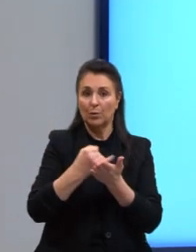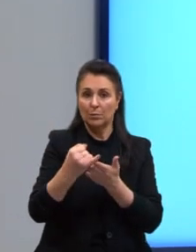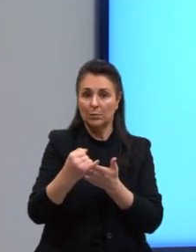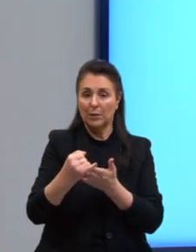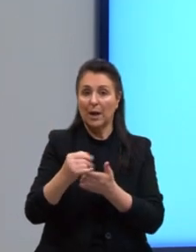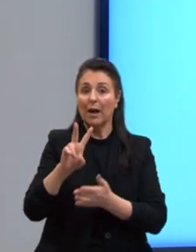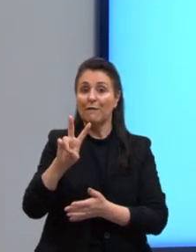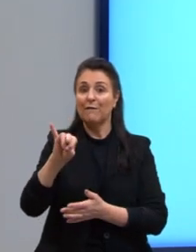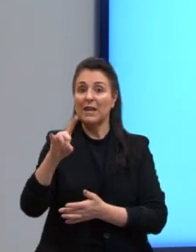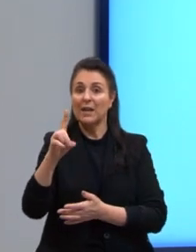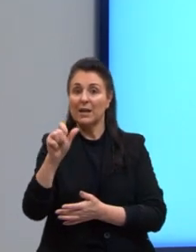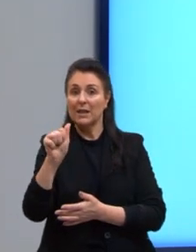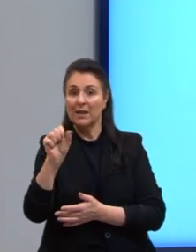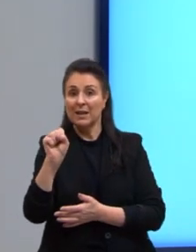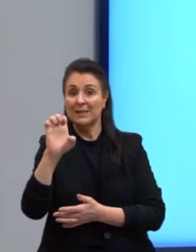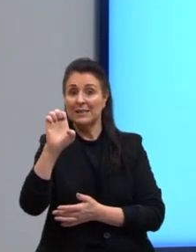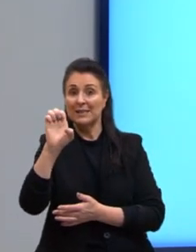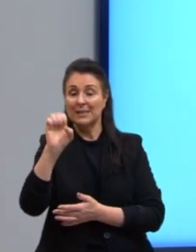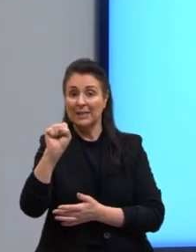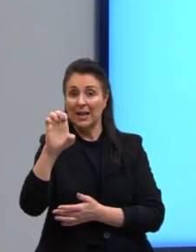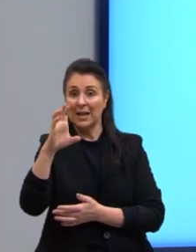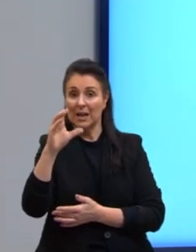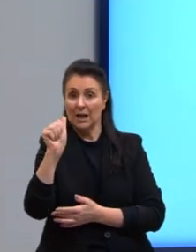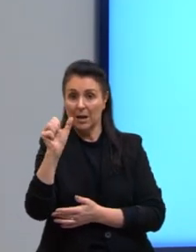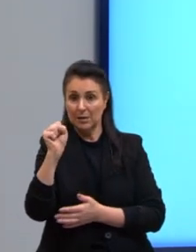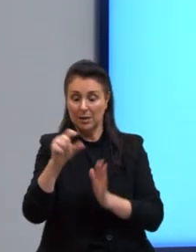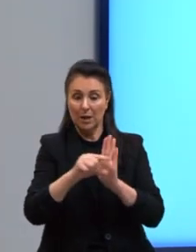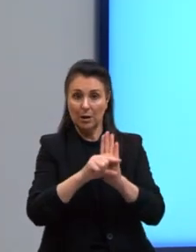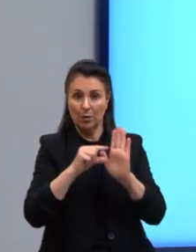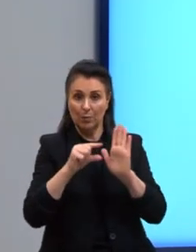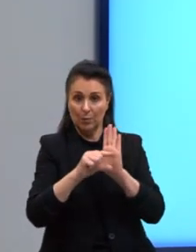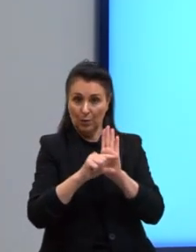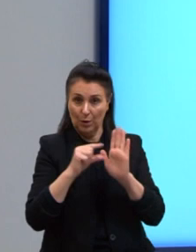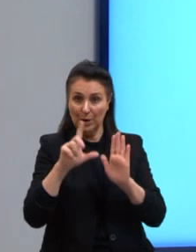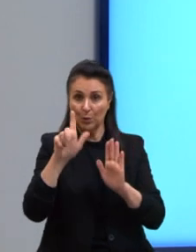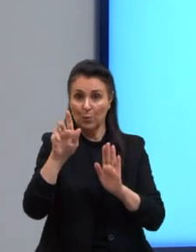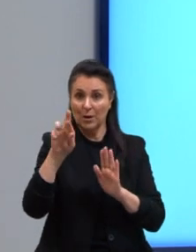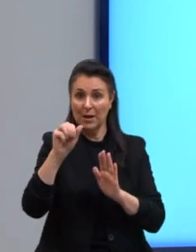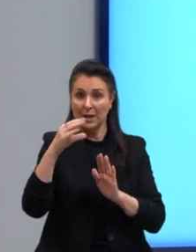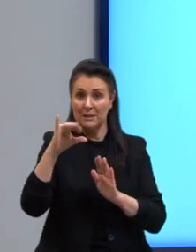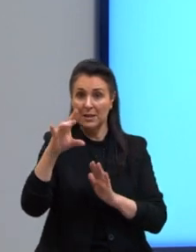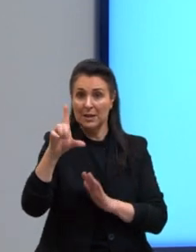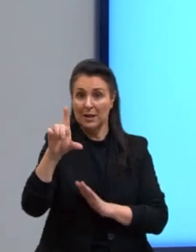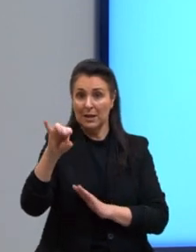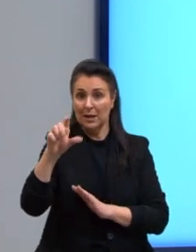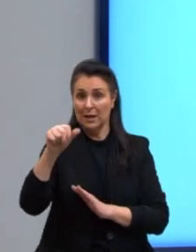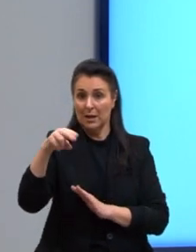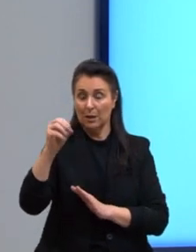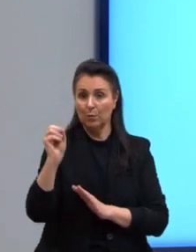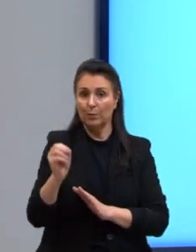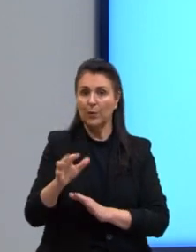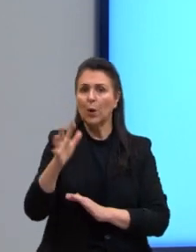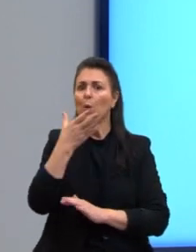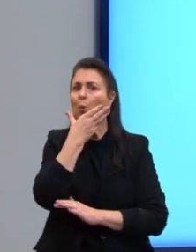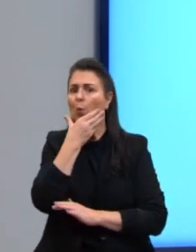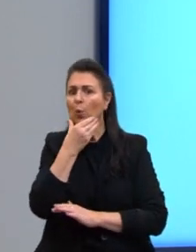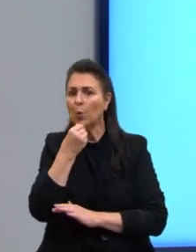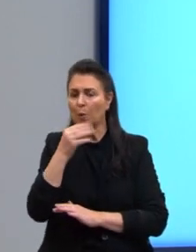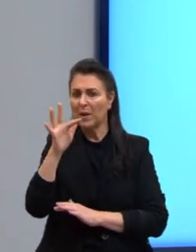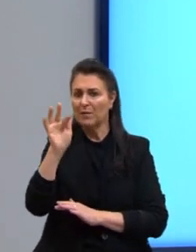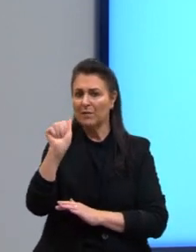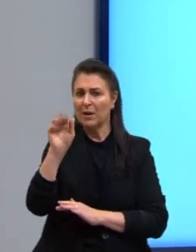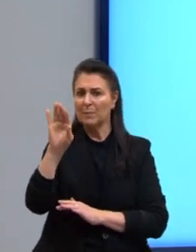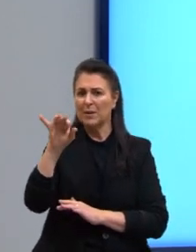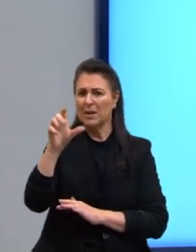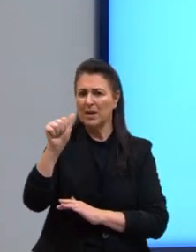Secas, obra literária do modernista Graciliano Ramos. Fabiano e sua família vivem uma